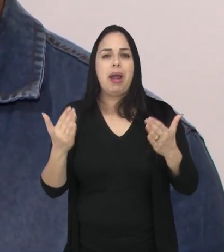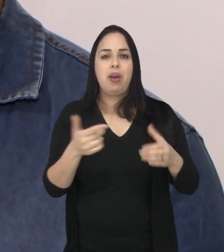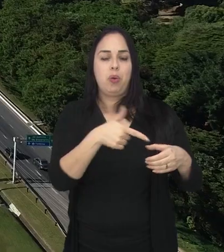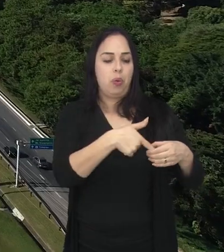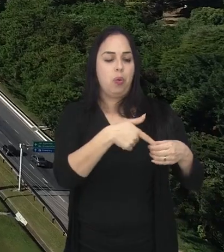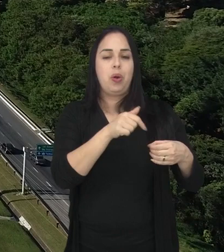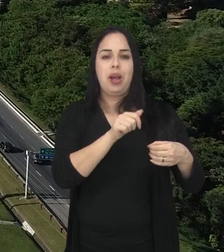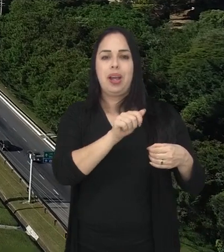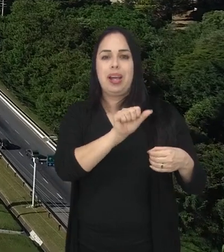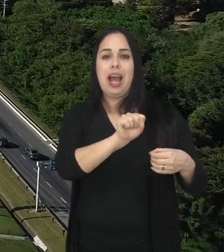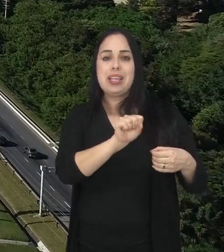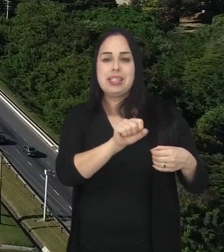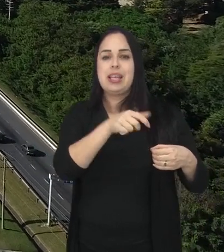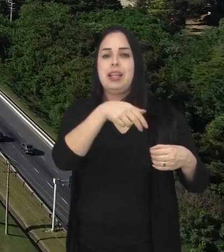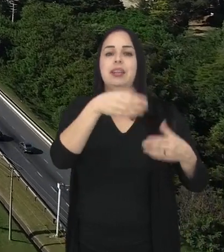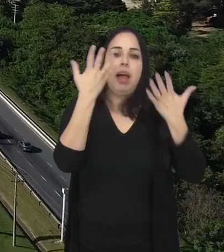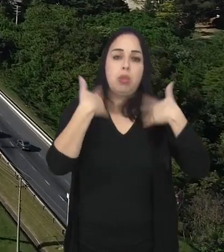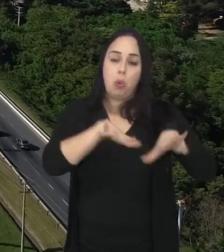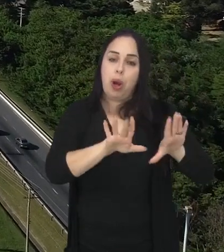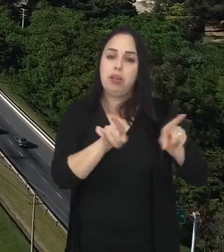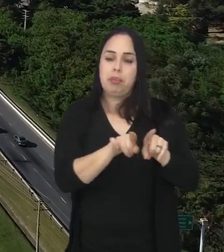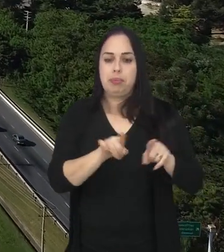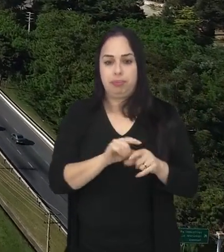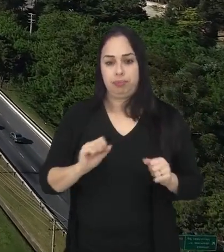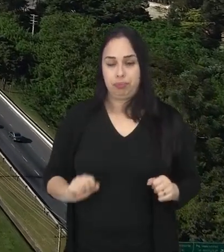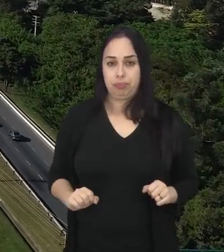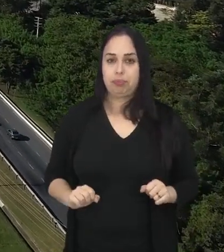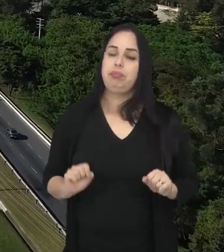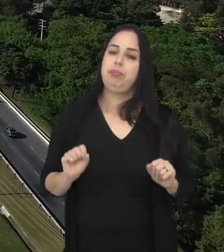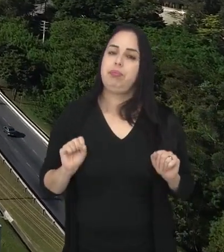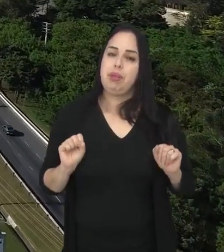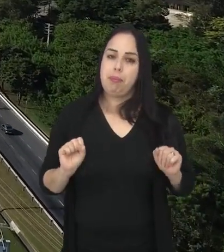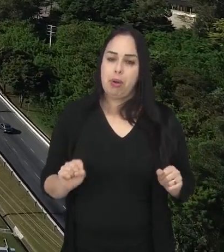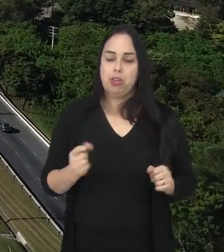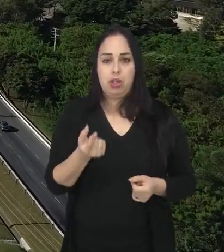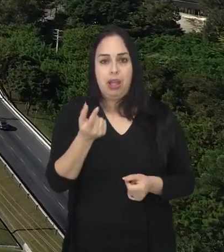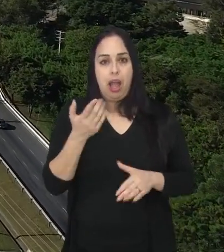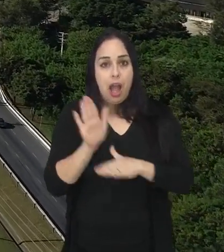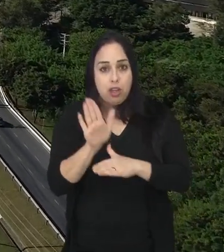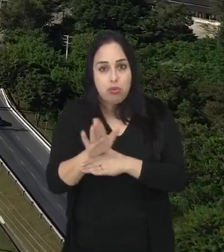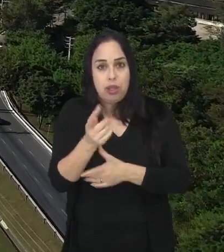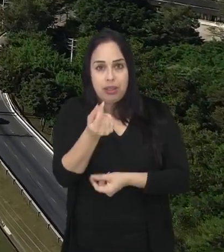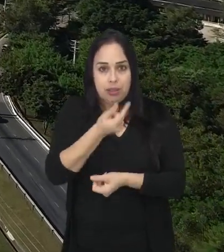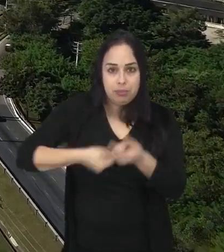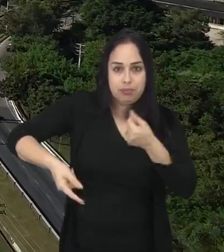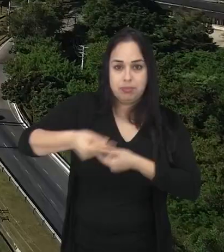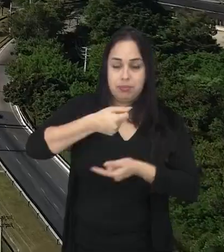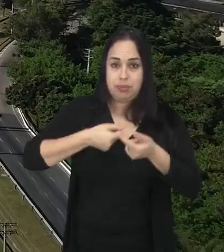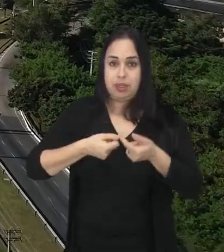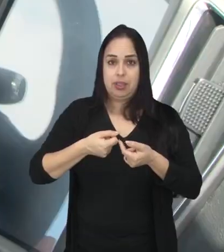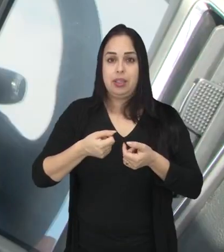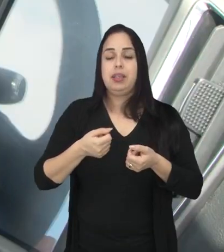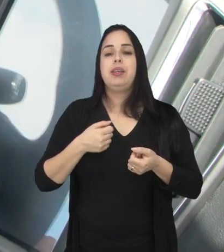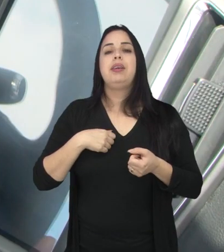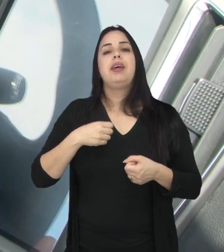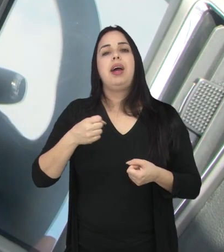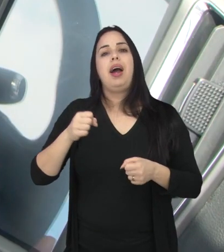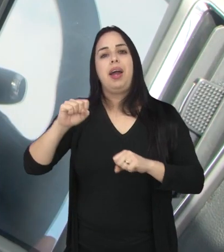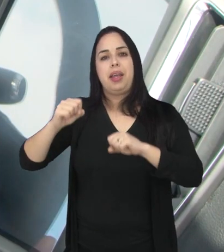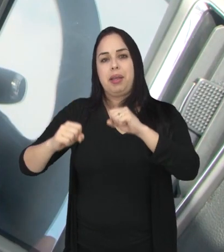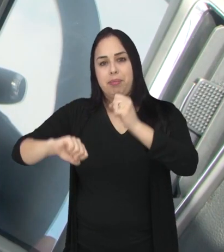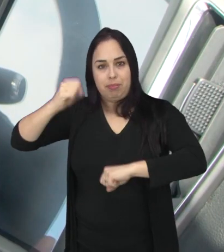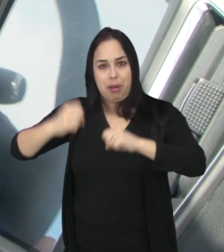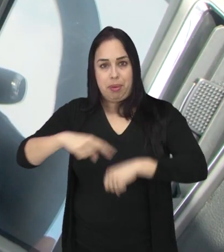gás natural. A popularização desses veículos também pode trabalhar o potencial econômico do Vale do Paraíba. A empresa